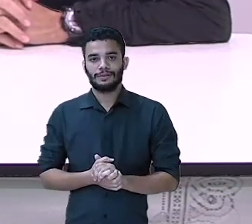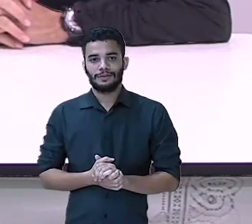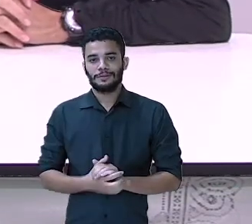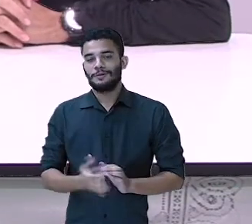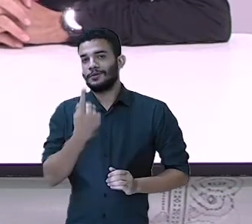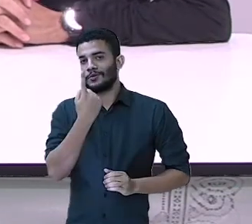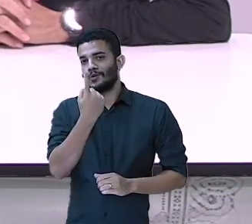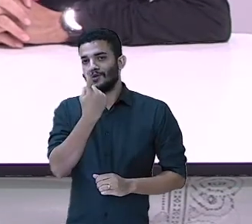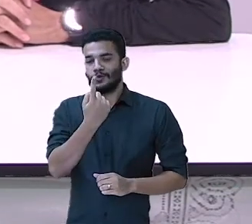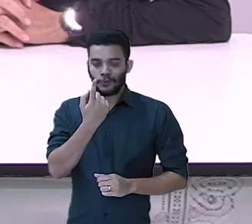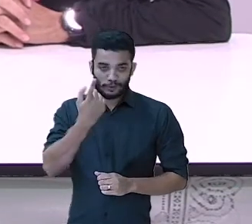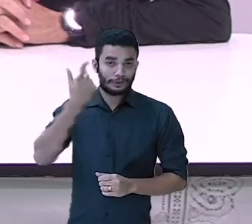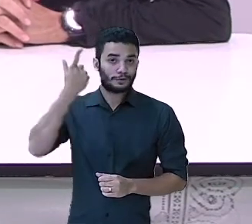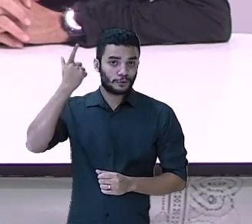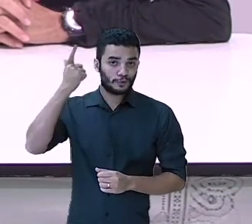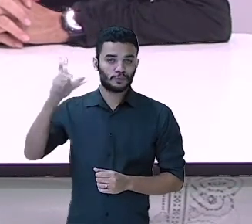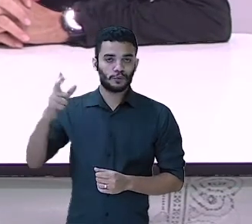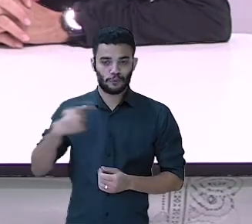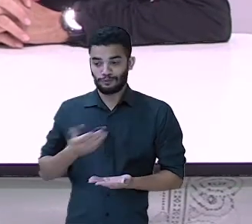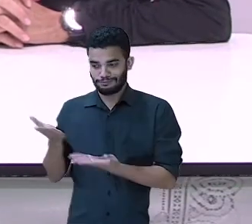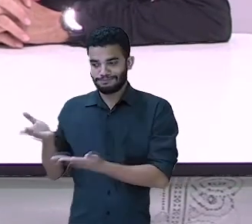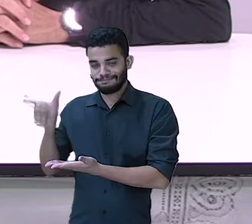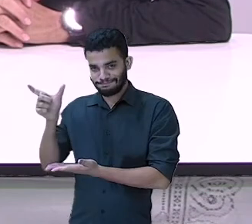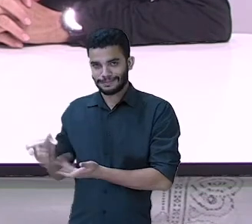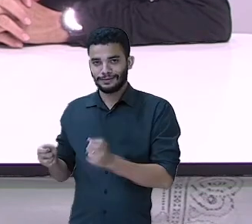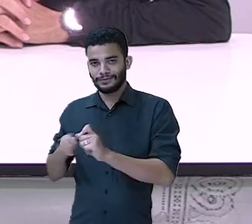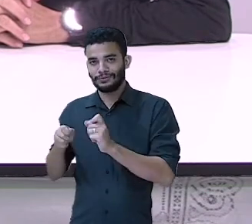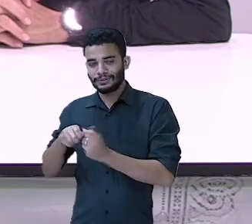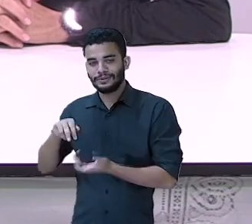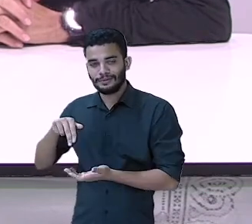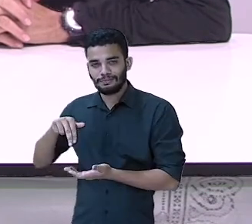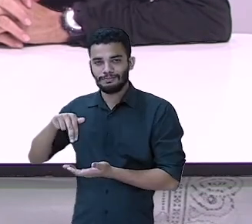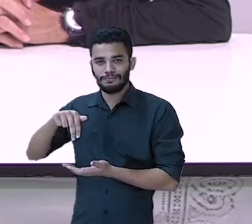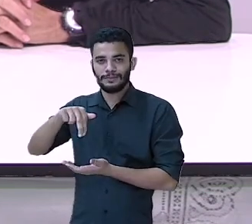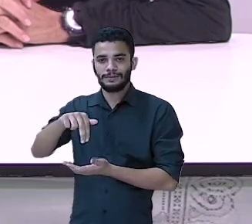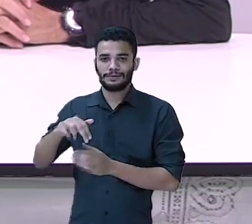Um novamente. Ela anda mais uma casa.